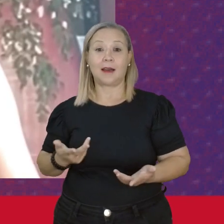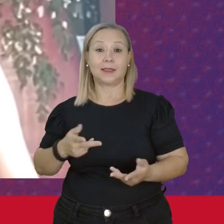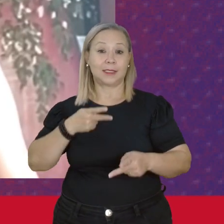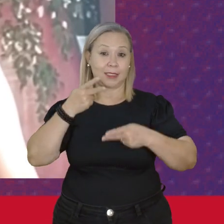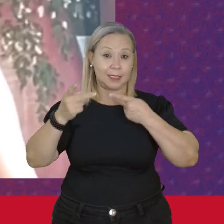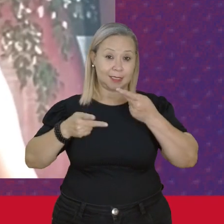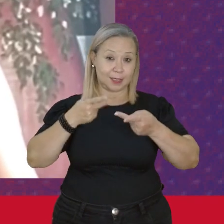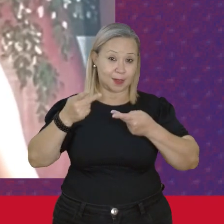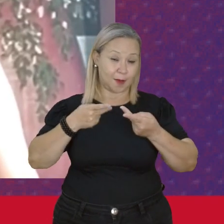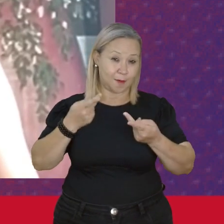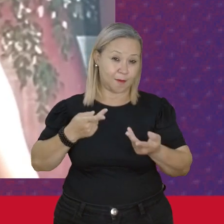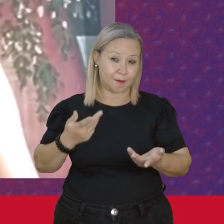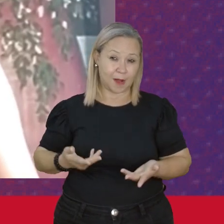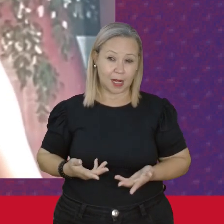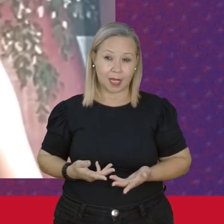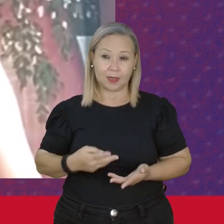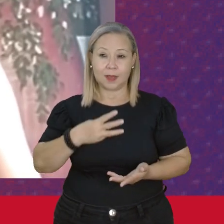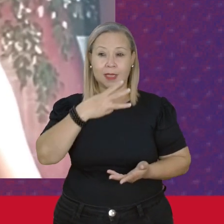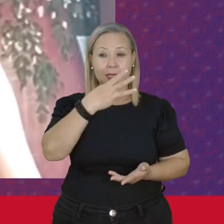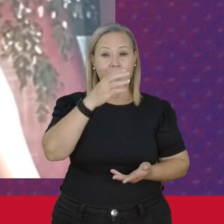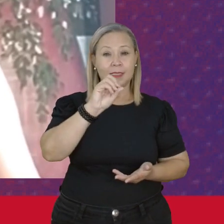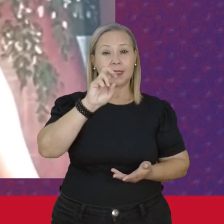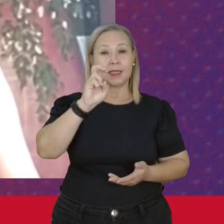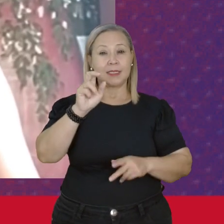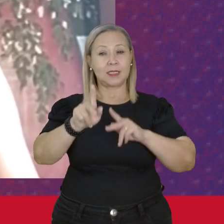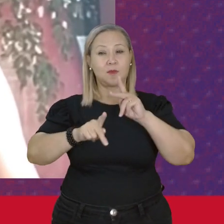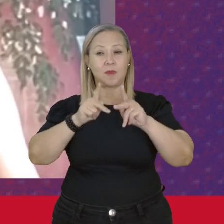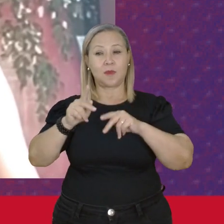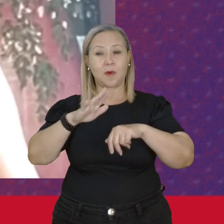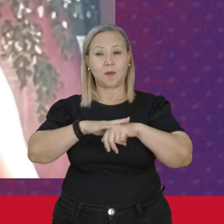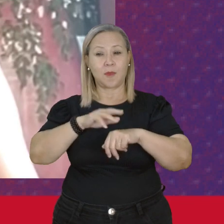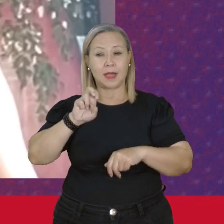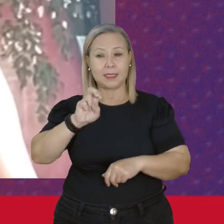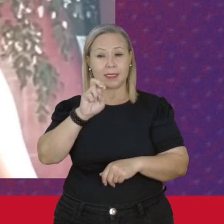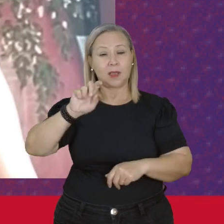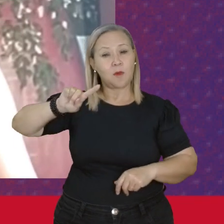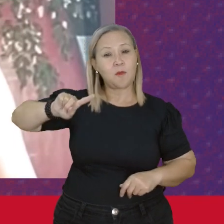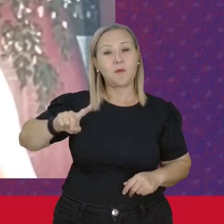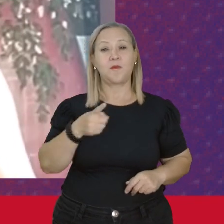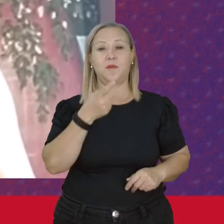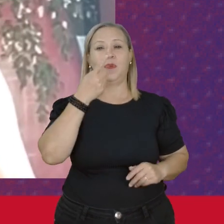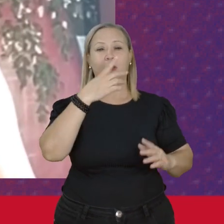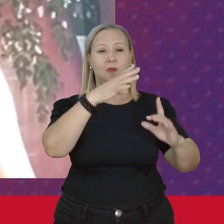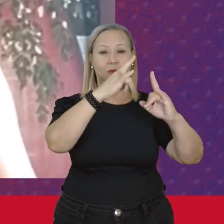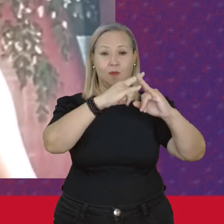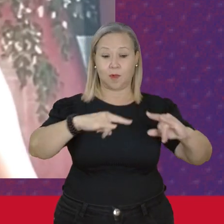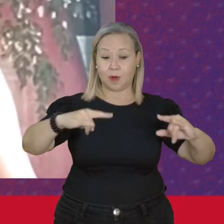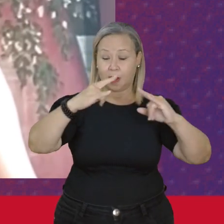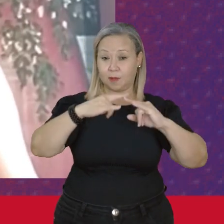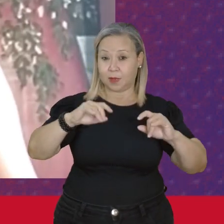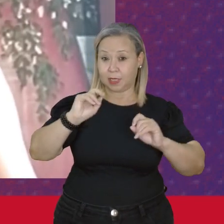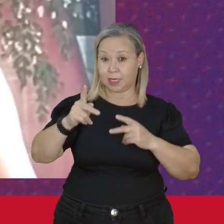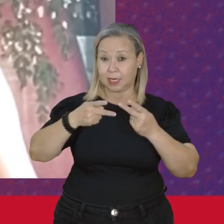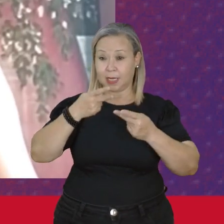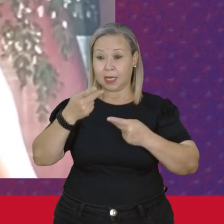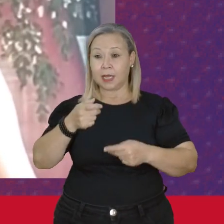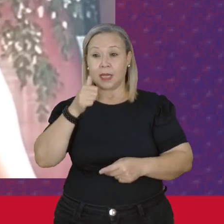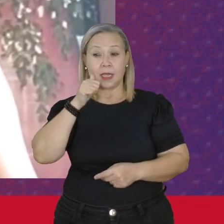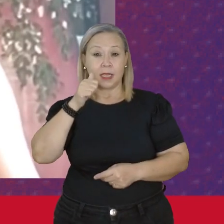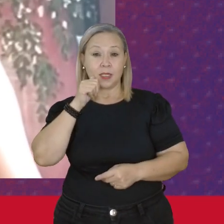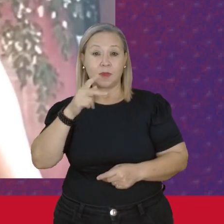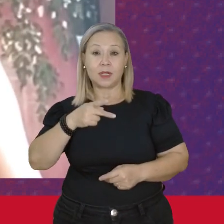305 povos Mais de 5 mil aldeias Que essas mulheres falam 274